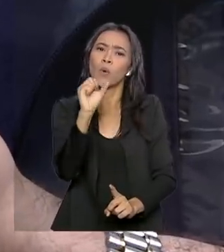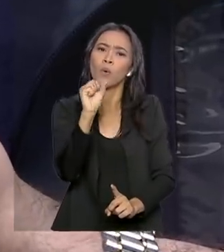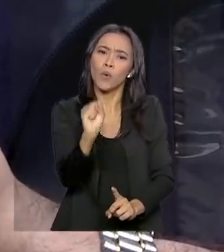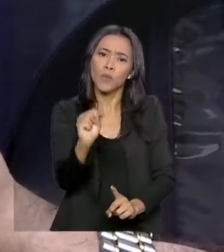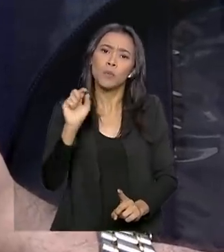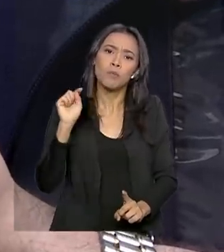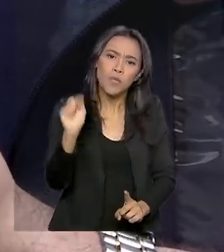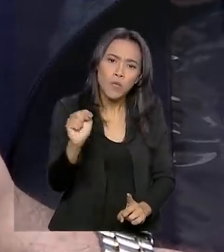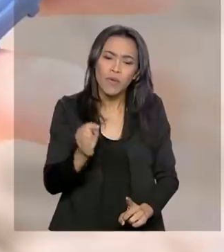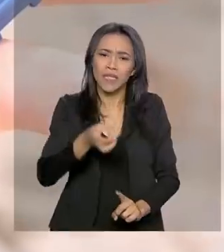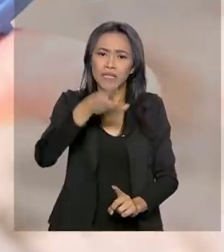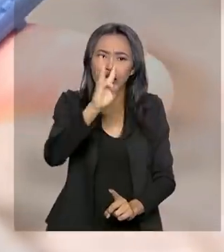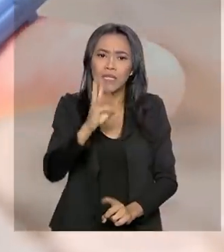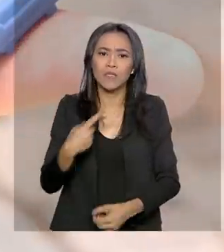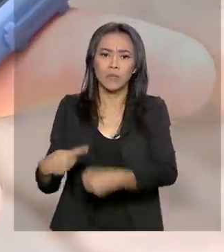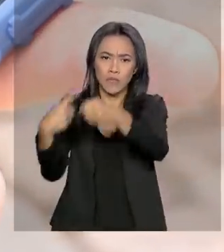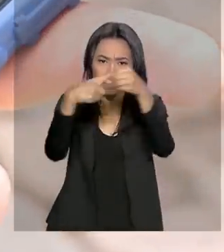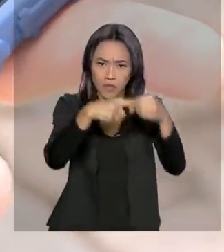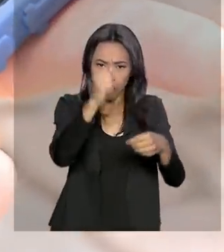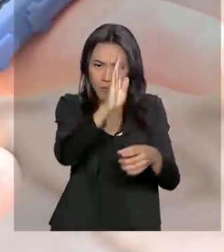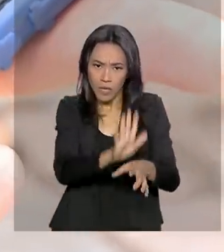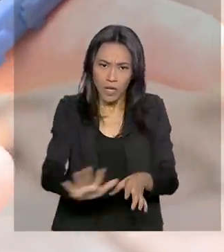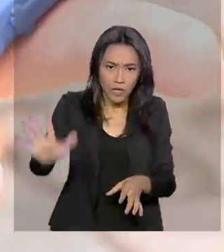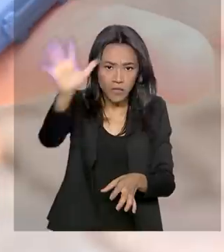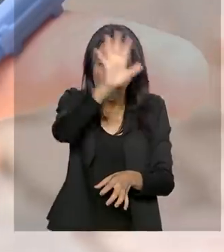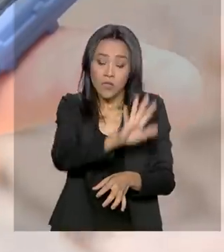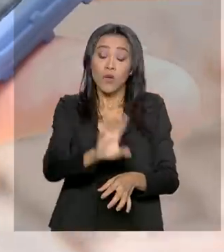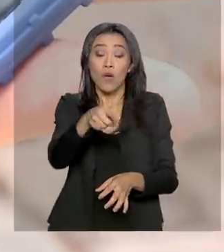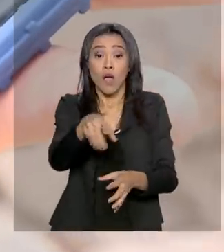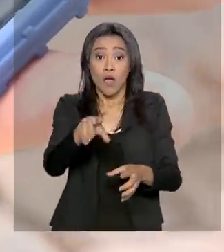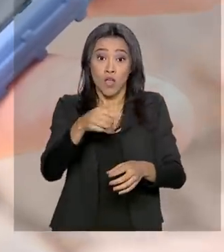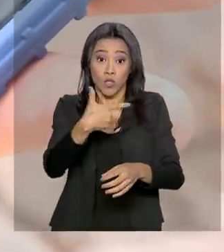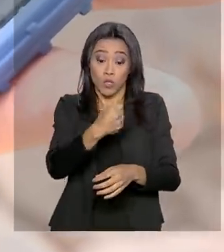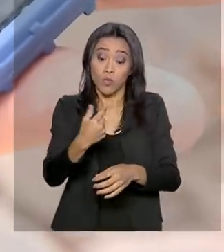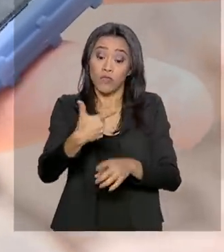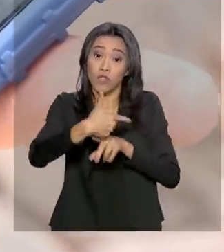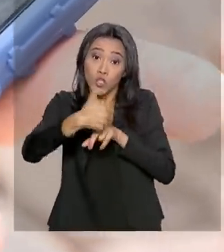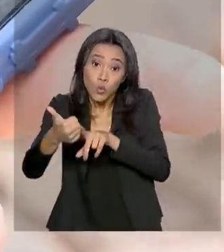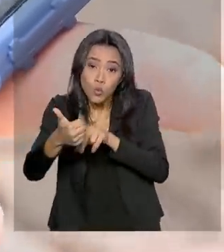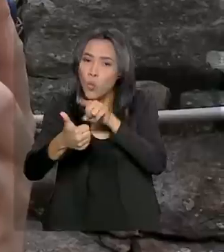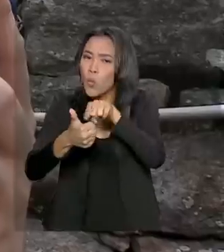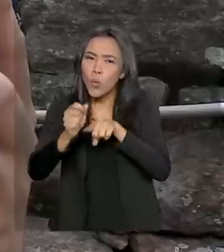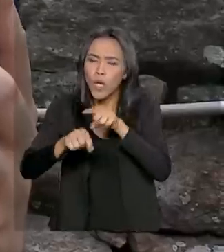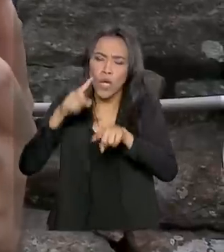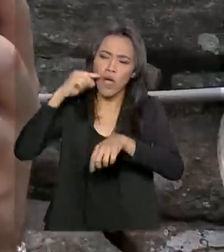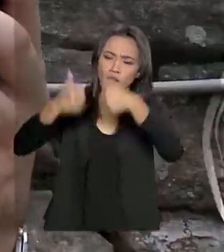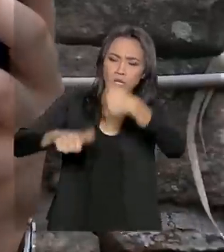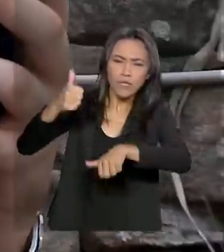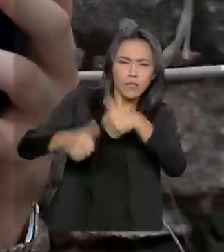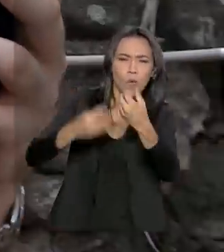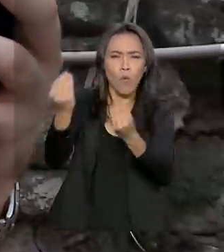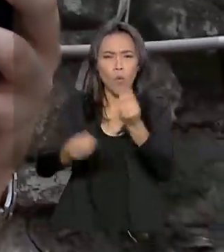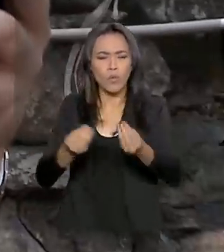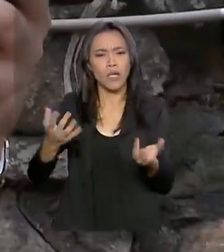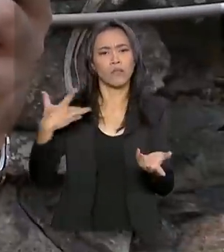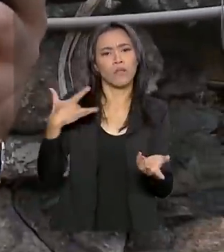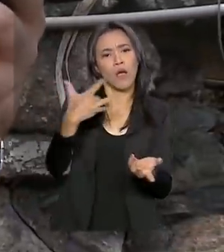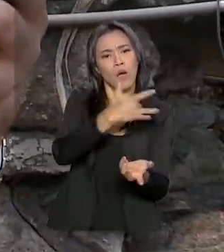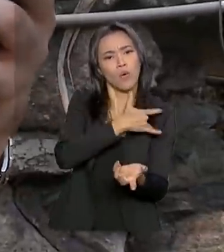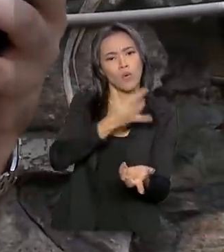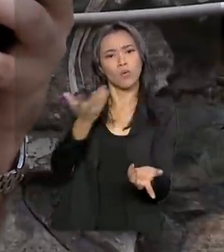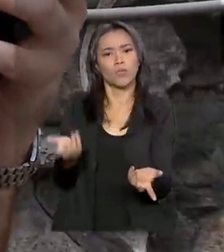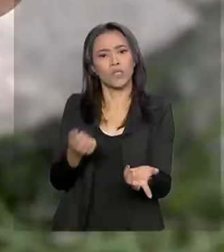mil municípios do país. O resultado vai trazer em 2021 uma radiografia atual sobre as condições de saúde e